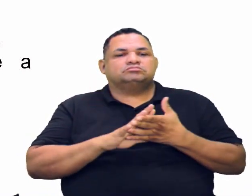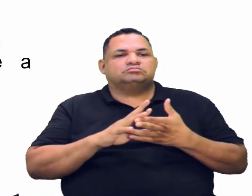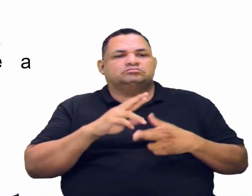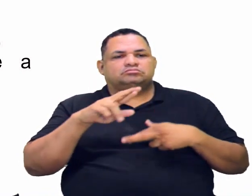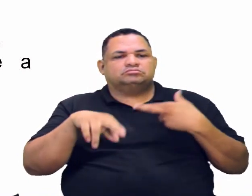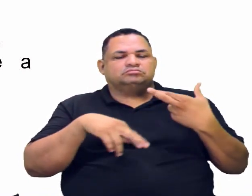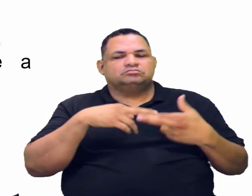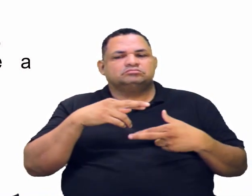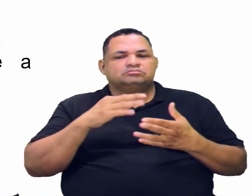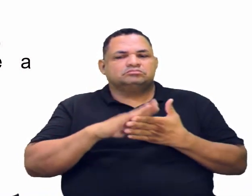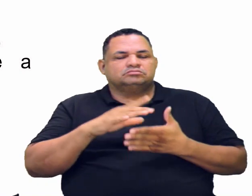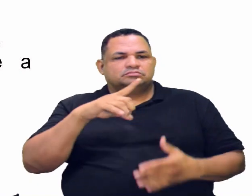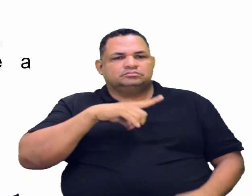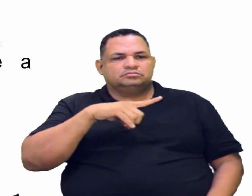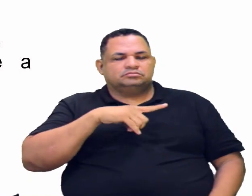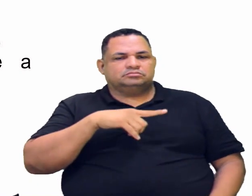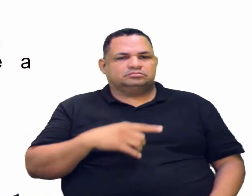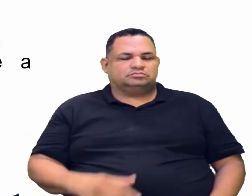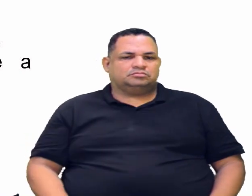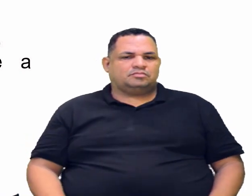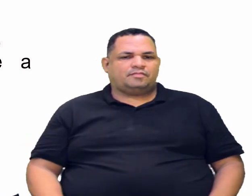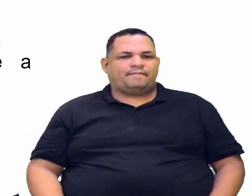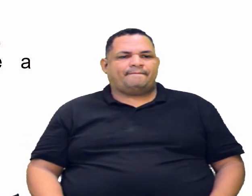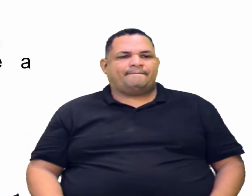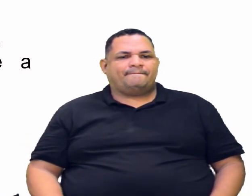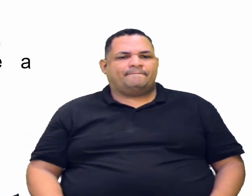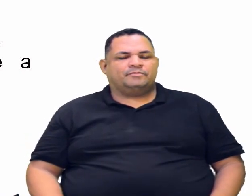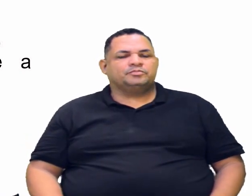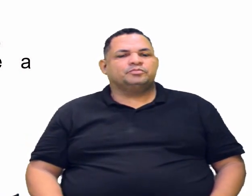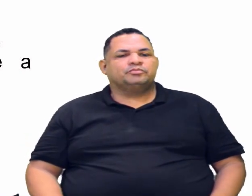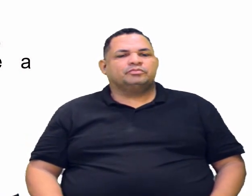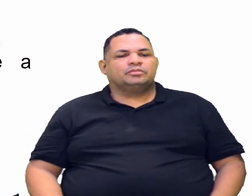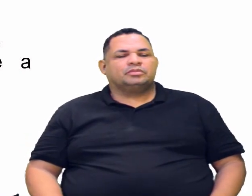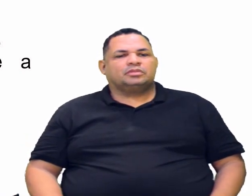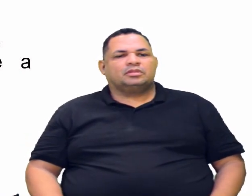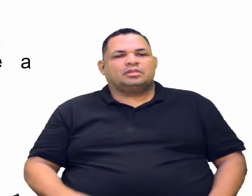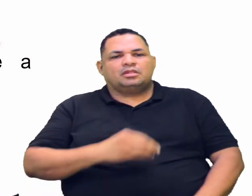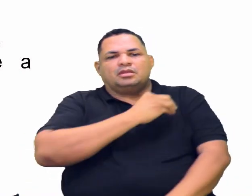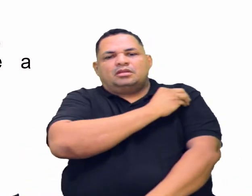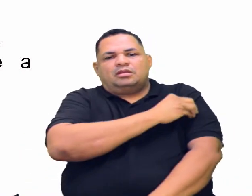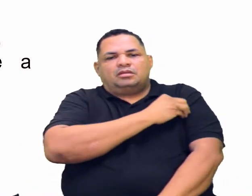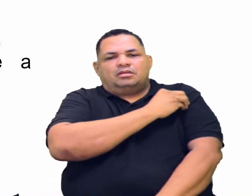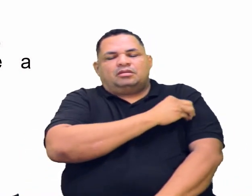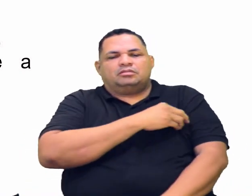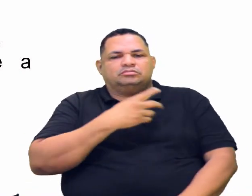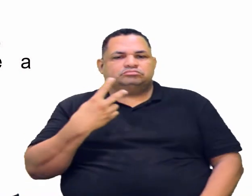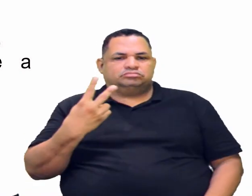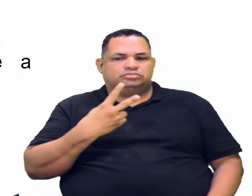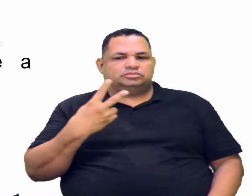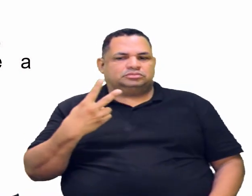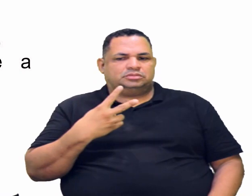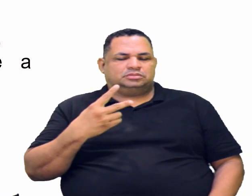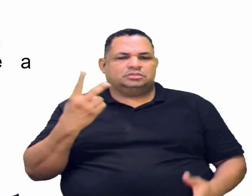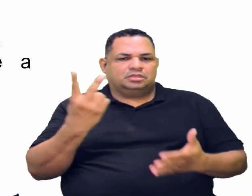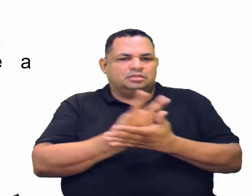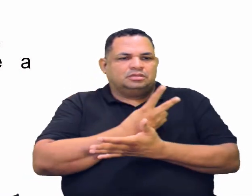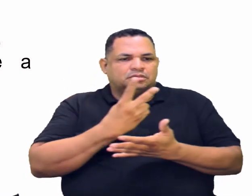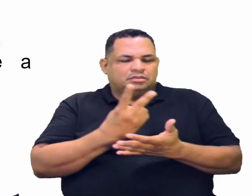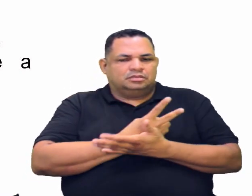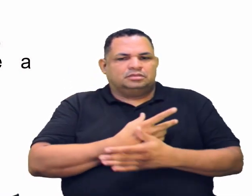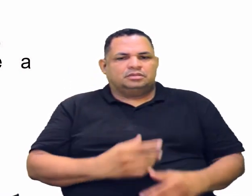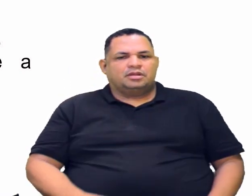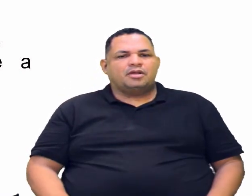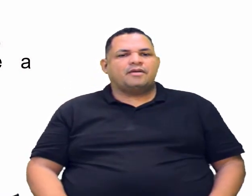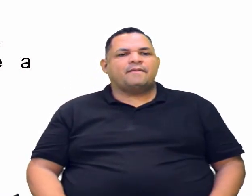reação aqui. Ele está dizendo que esse reagente é um álcool terciário e a gente acabou de falar que ele é um secundário. Então,